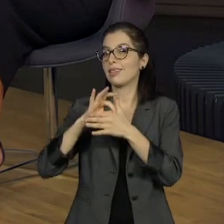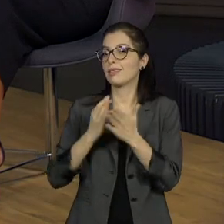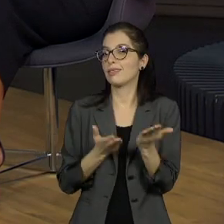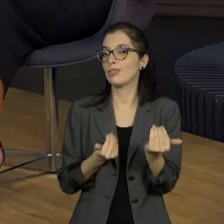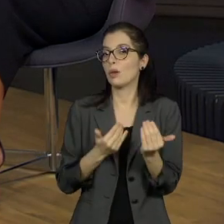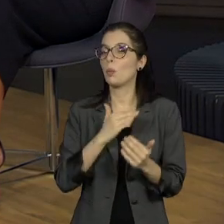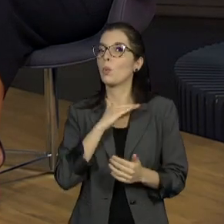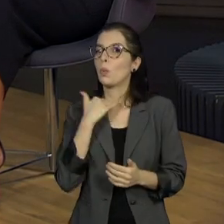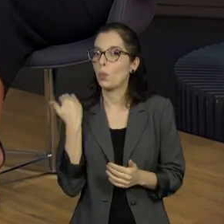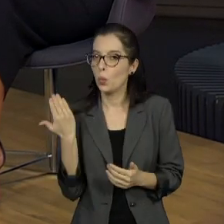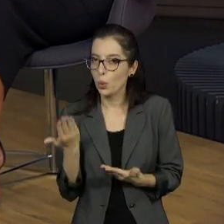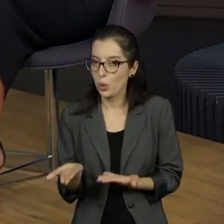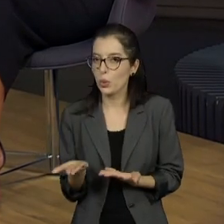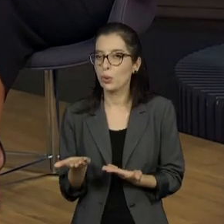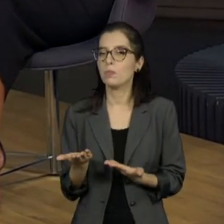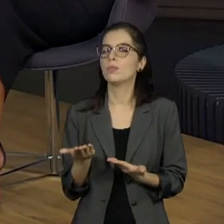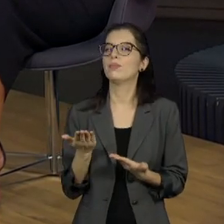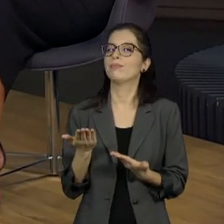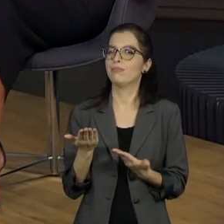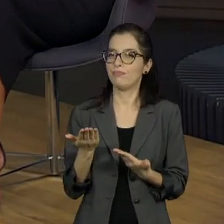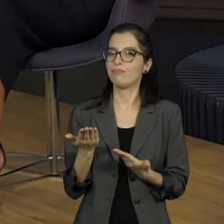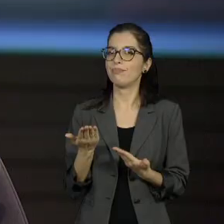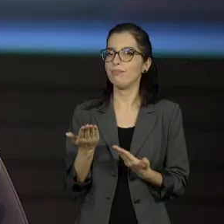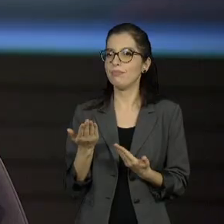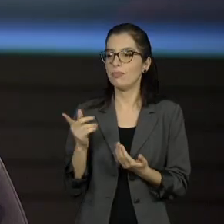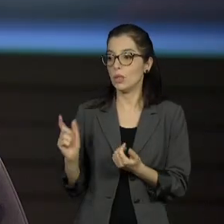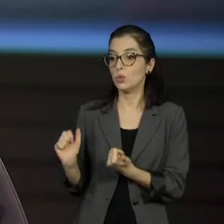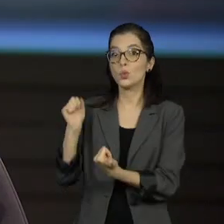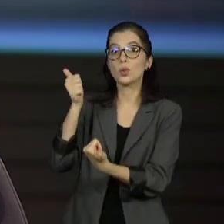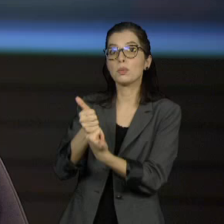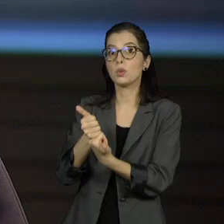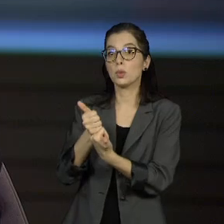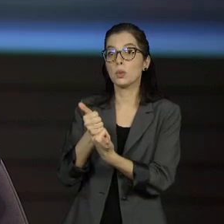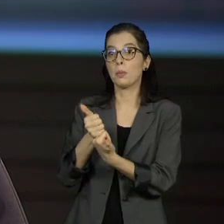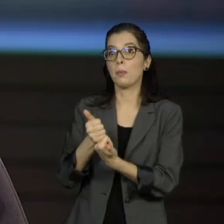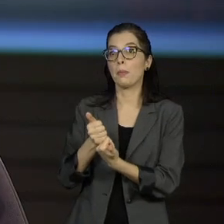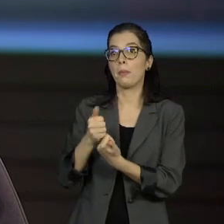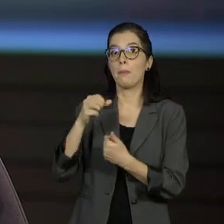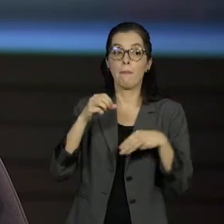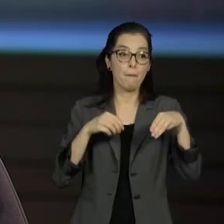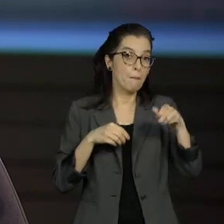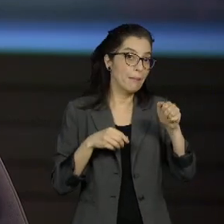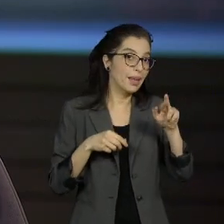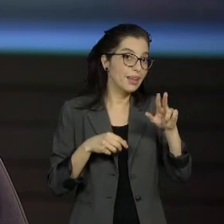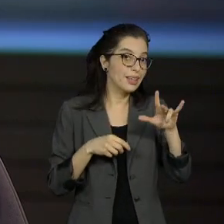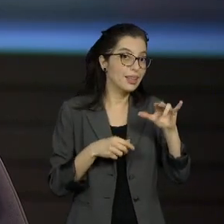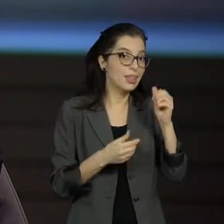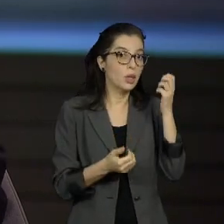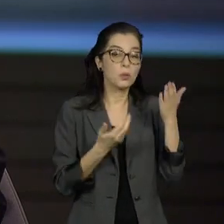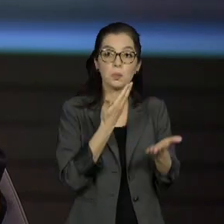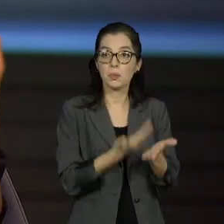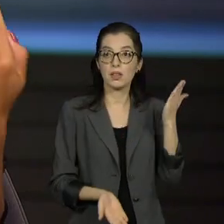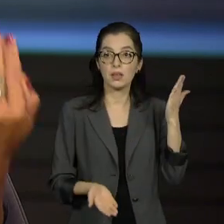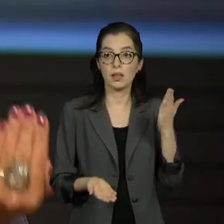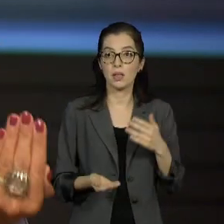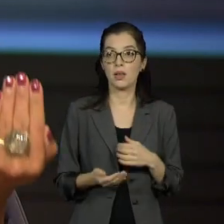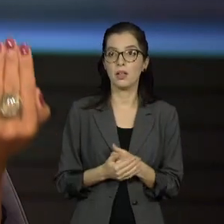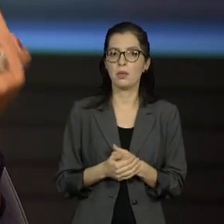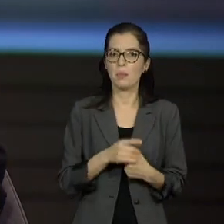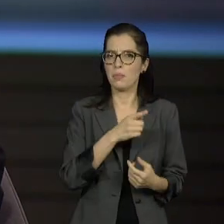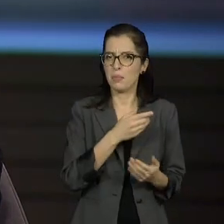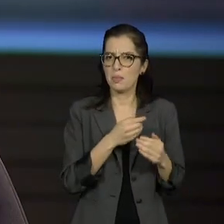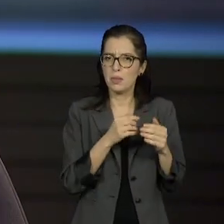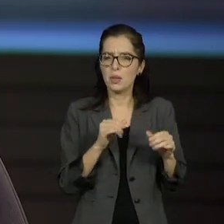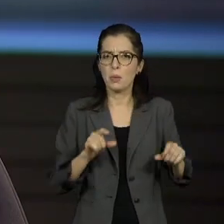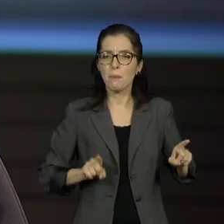brigar. E Marília, que na verdade eu tinha uma informação equivocada, ela não é prima em primeiro grau do João. Ela é filha